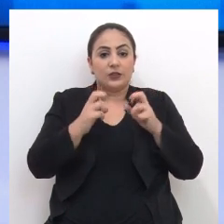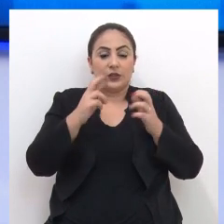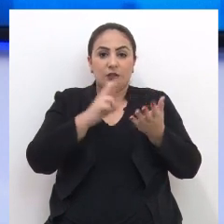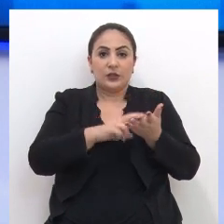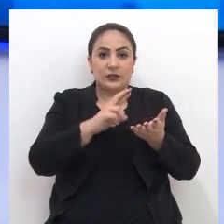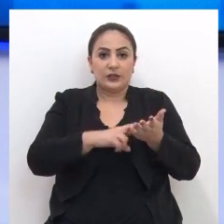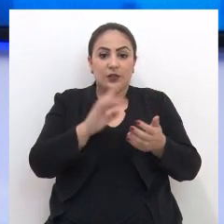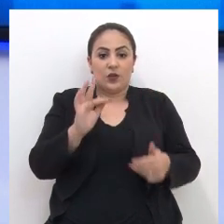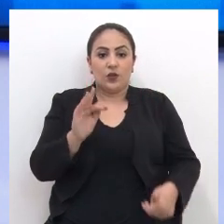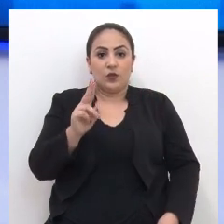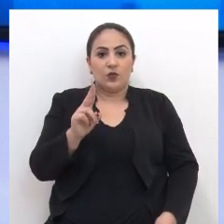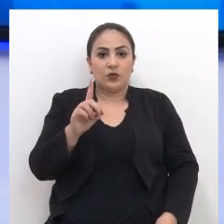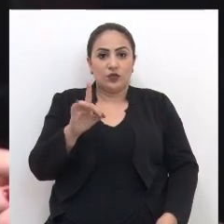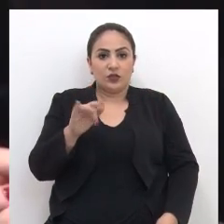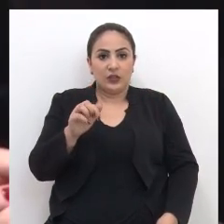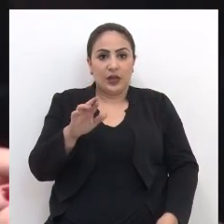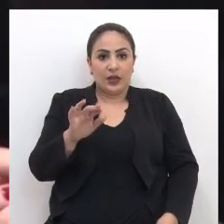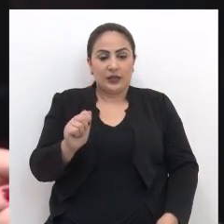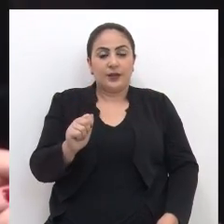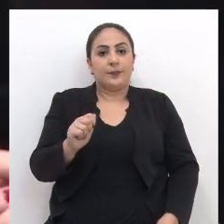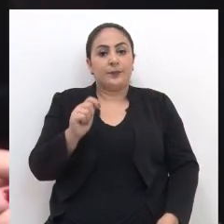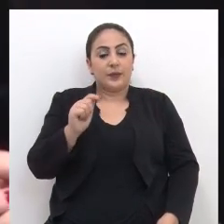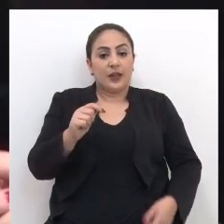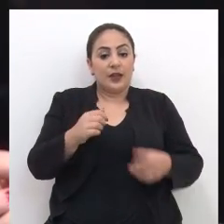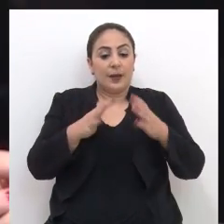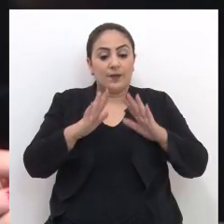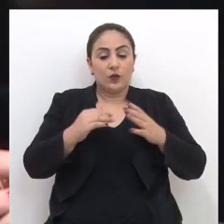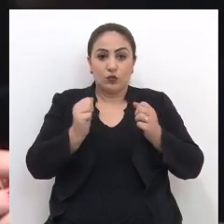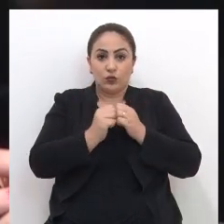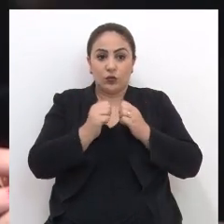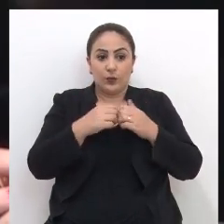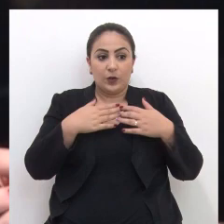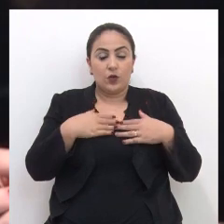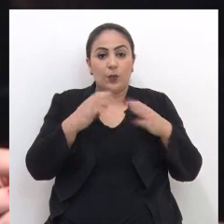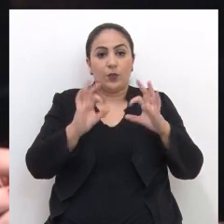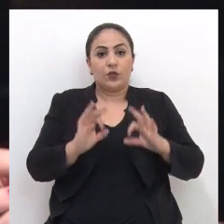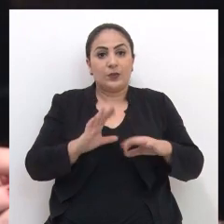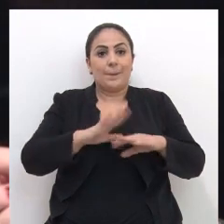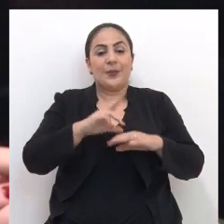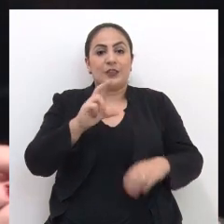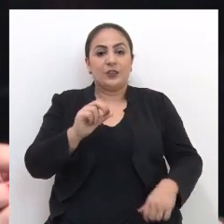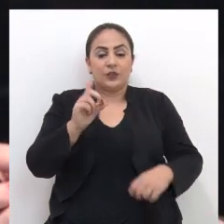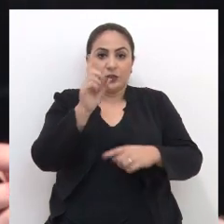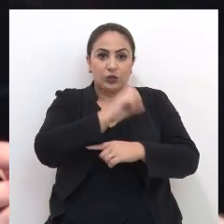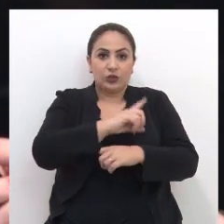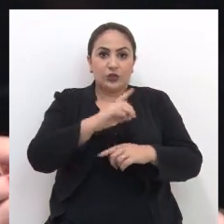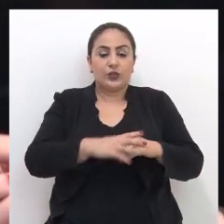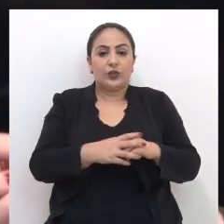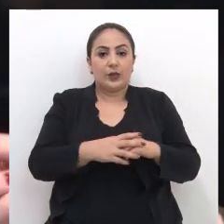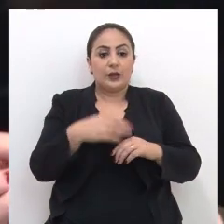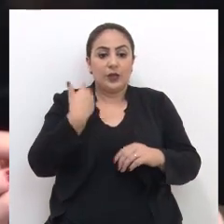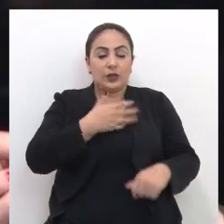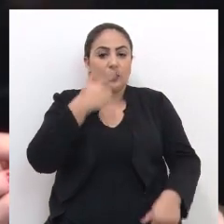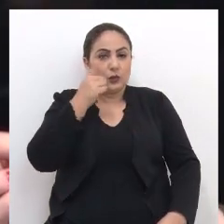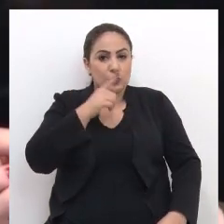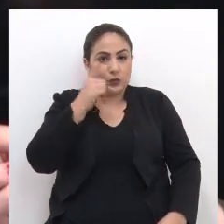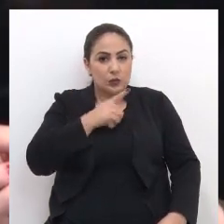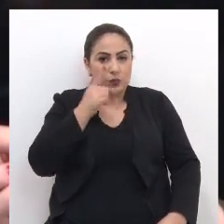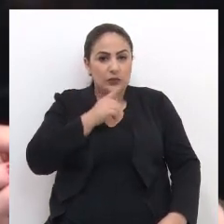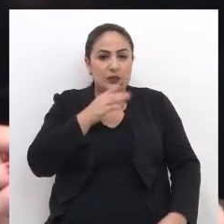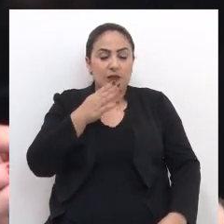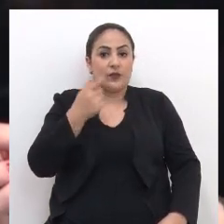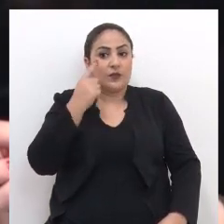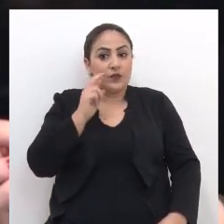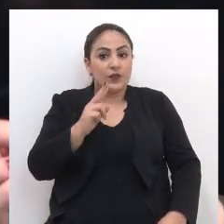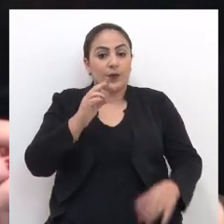regularização fundiária. Ficou comigo o projeto por mais de 20 dias, para que nós pudéssemos tomar a